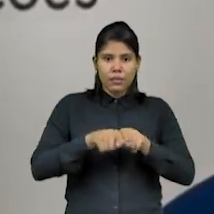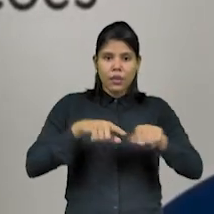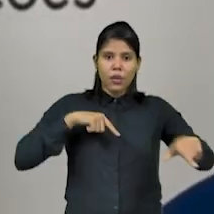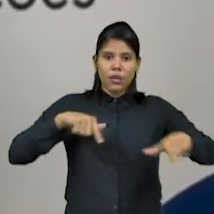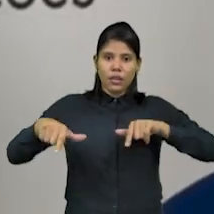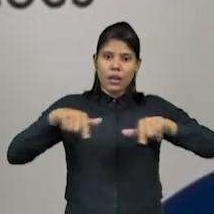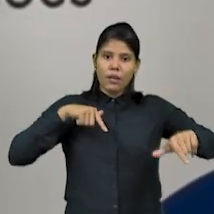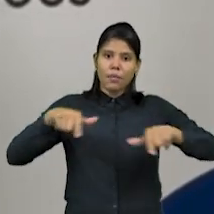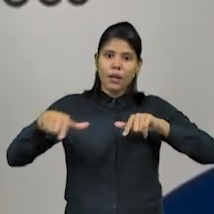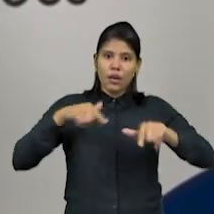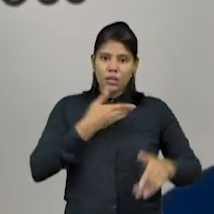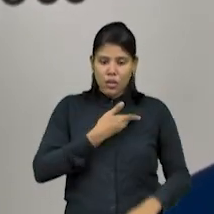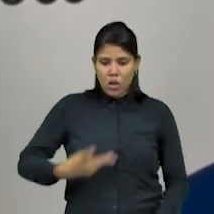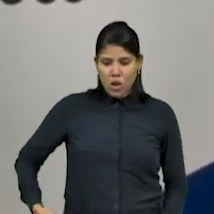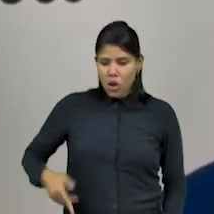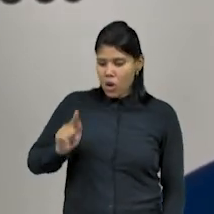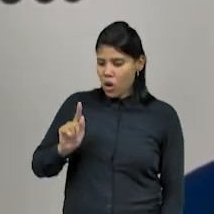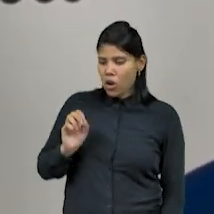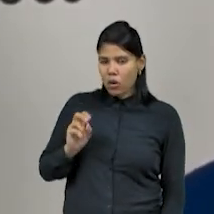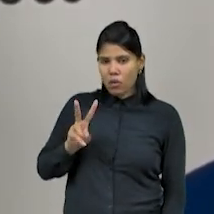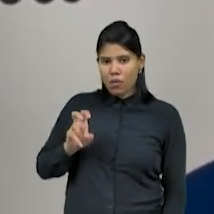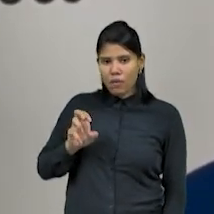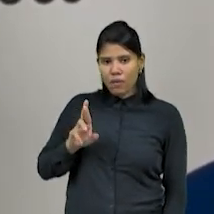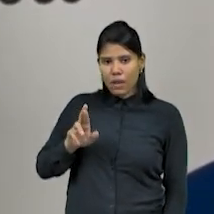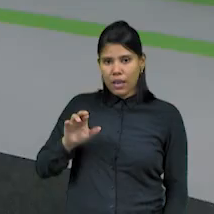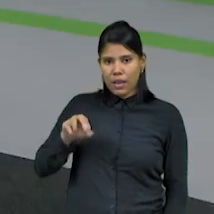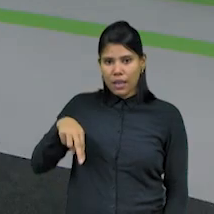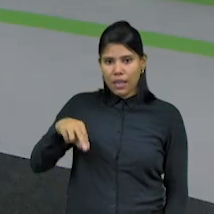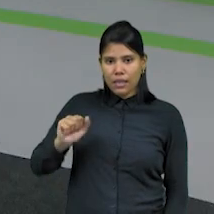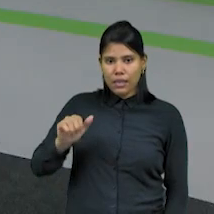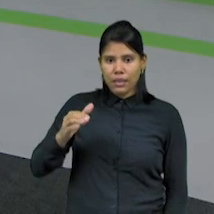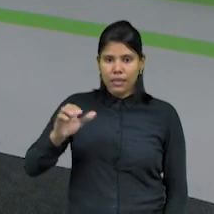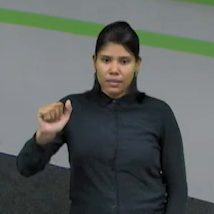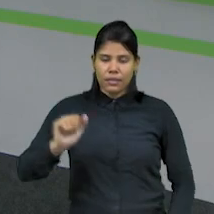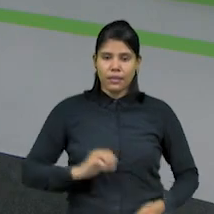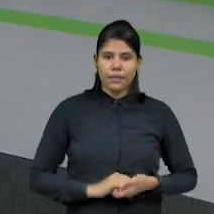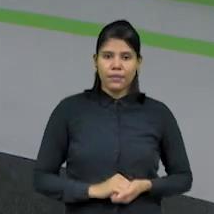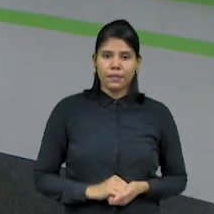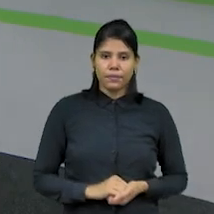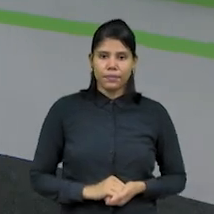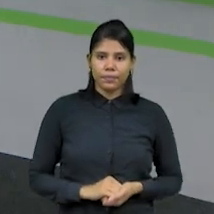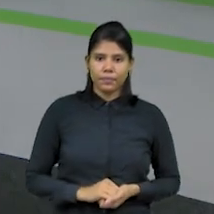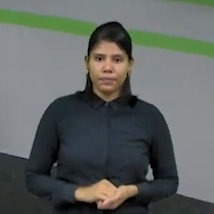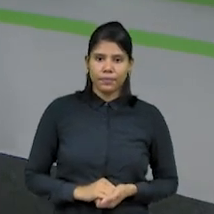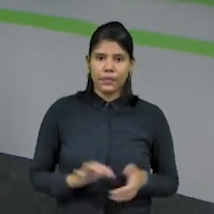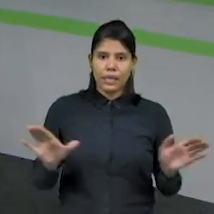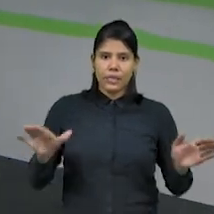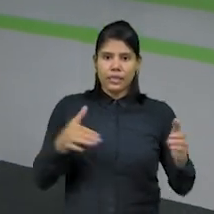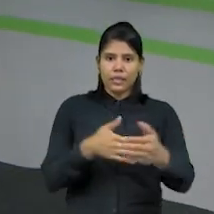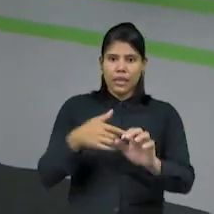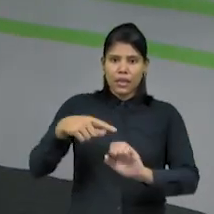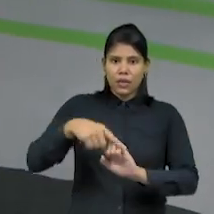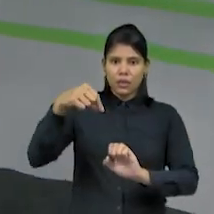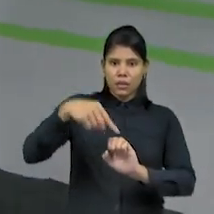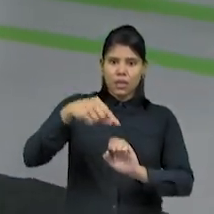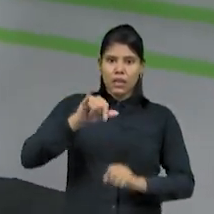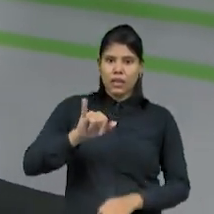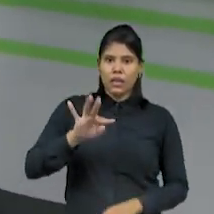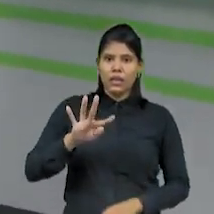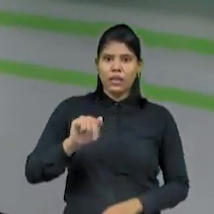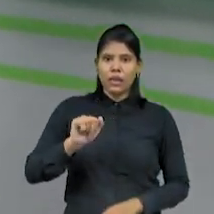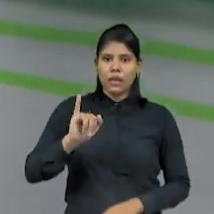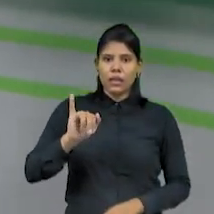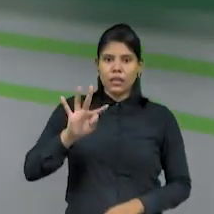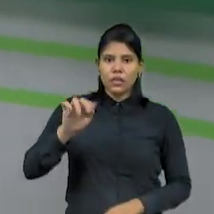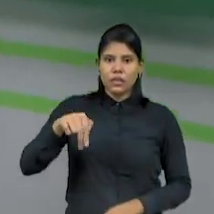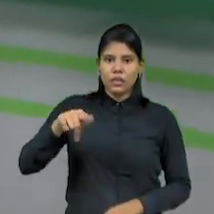governança em todos os nossos setores da Casa Legislativa. A Sala do Empreendedor de Itaitinga realiza a